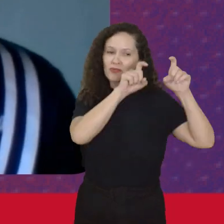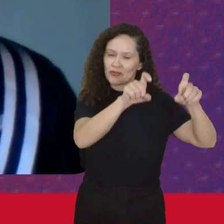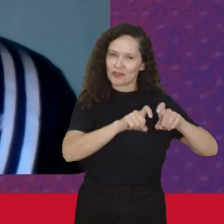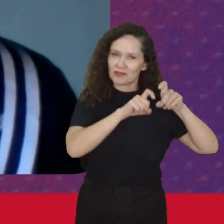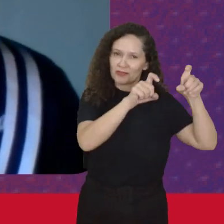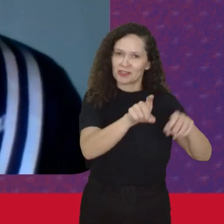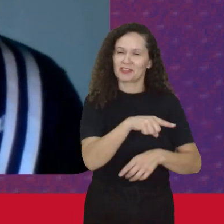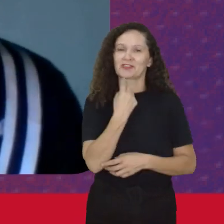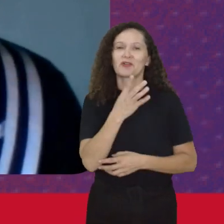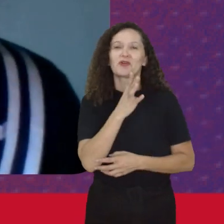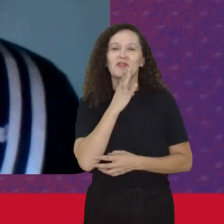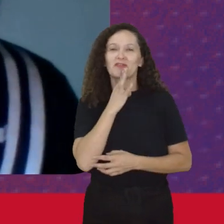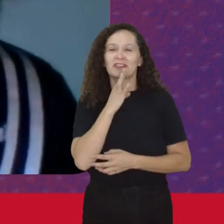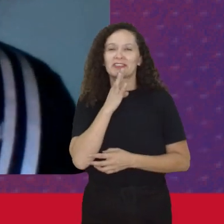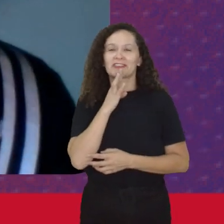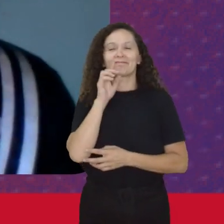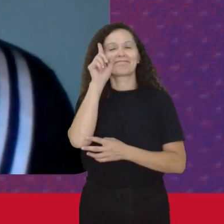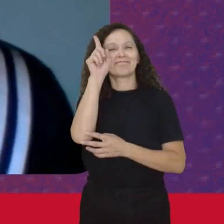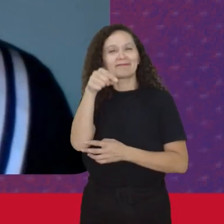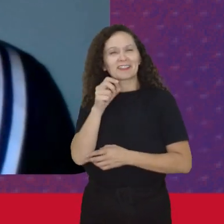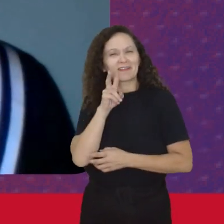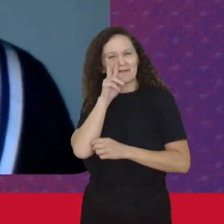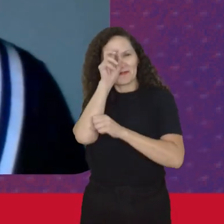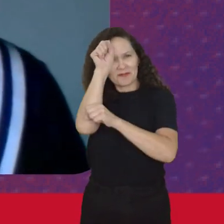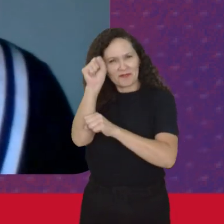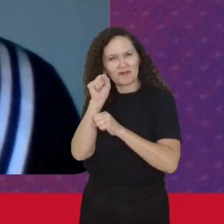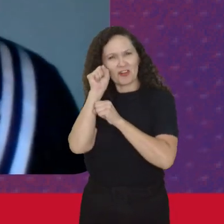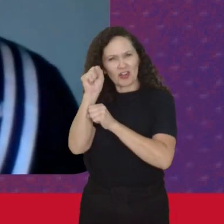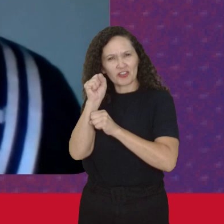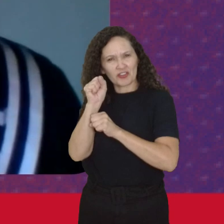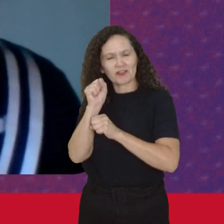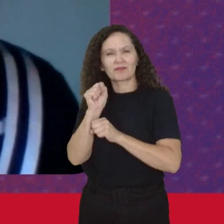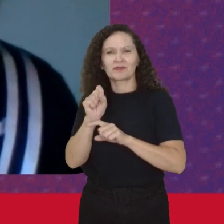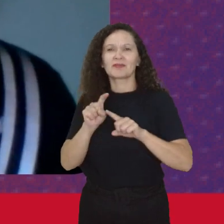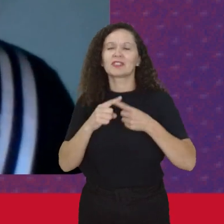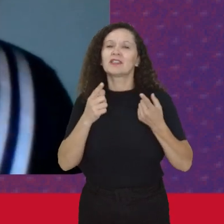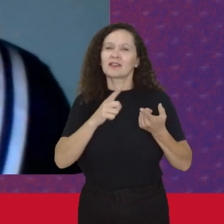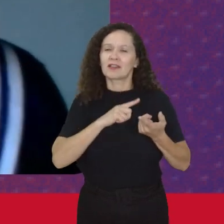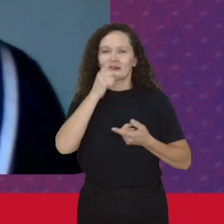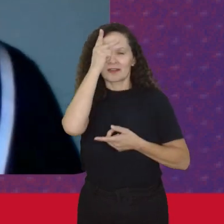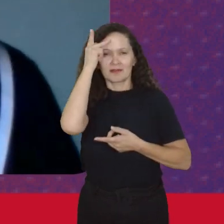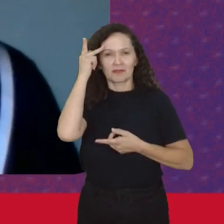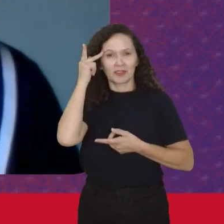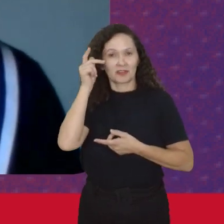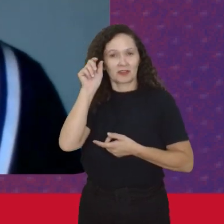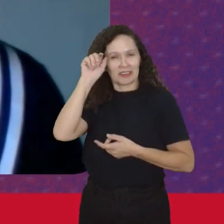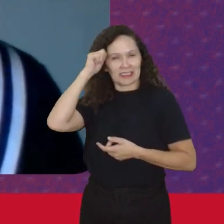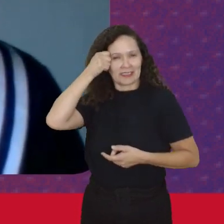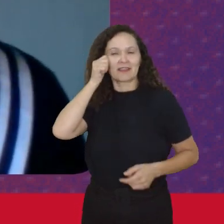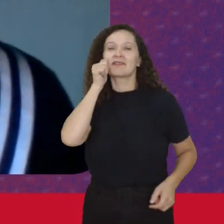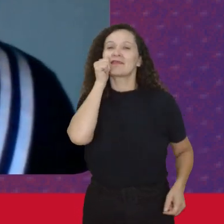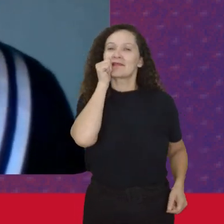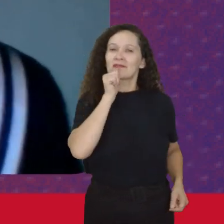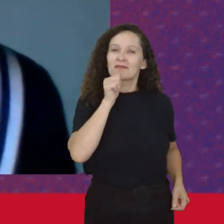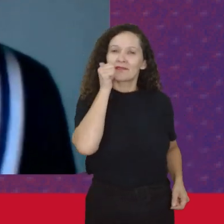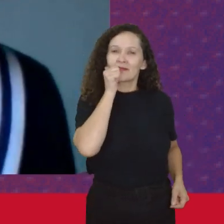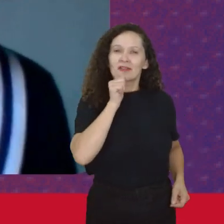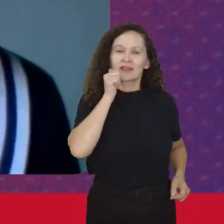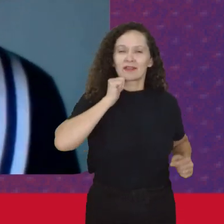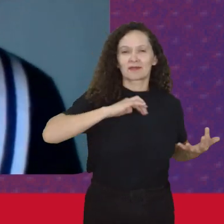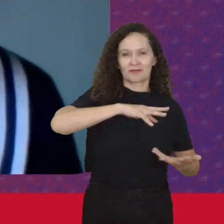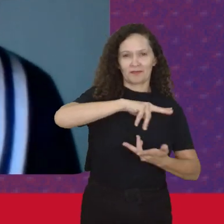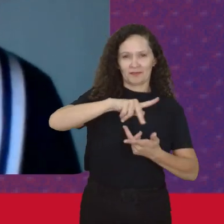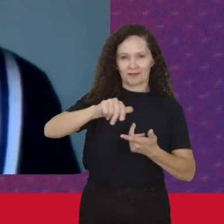conhecemos É algo extremamente Forte e poderoso Mas toda a expressão Das mulheres negras No mundo